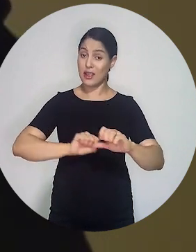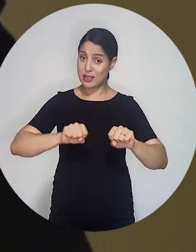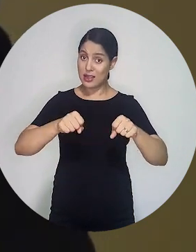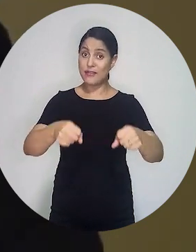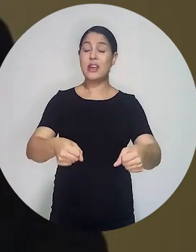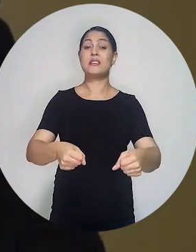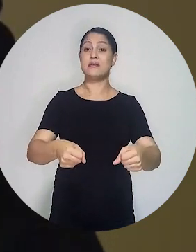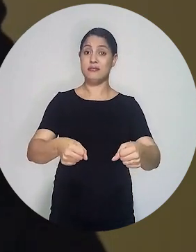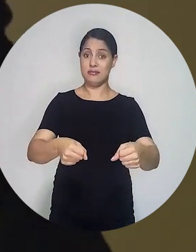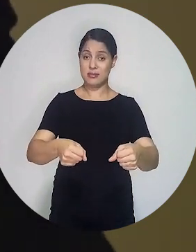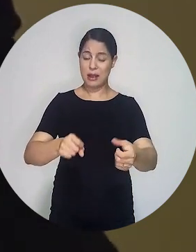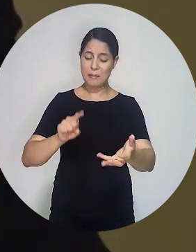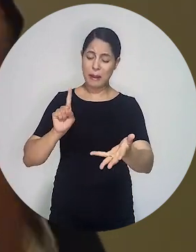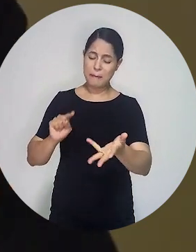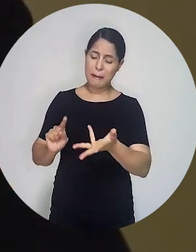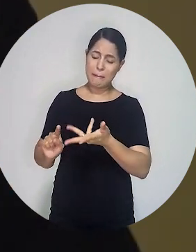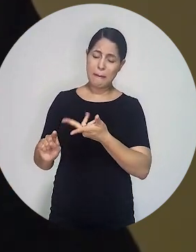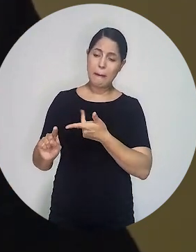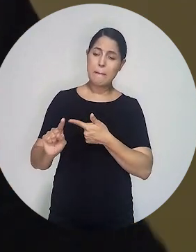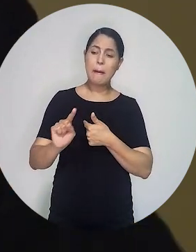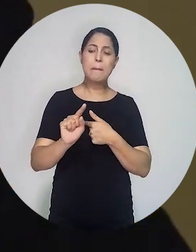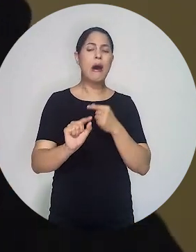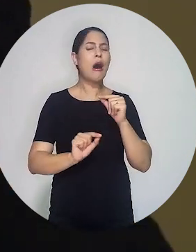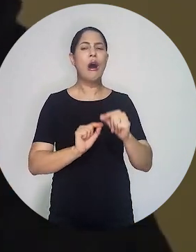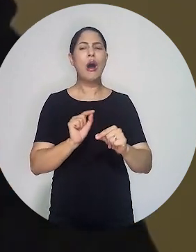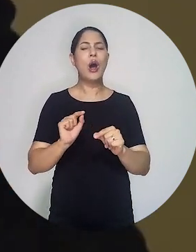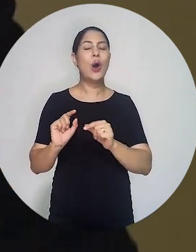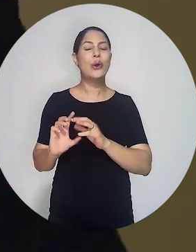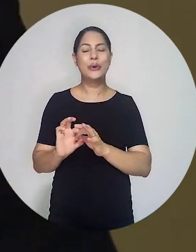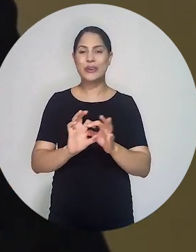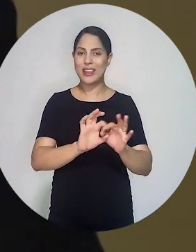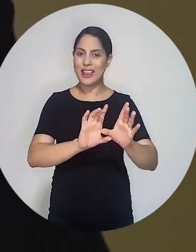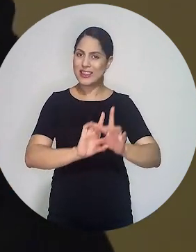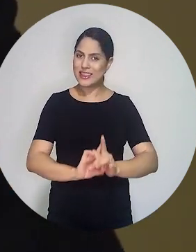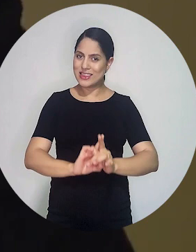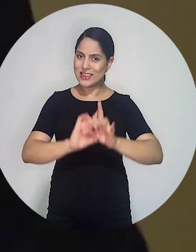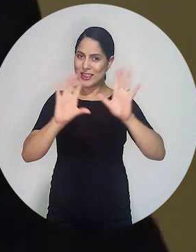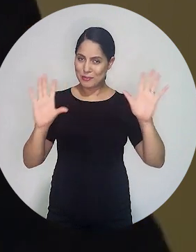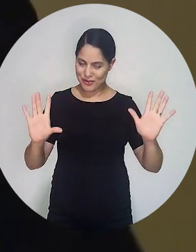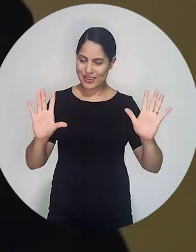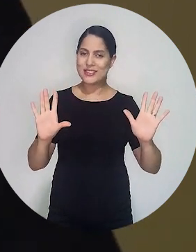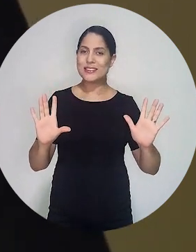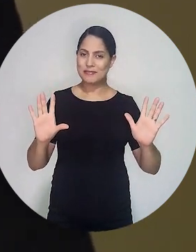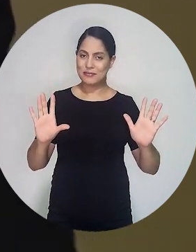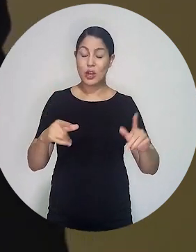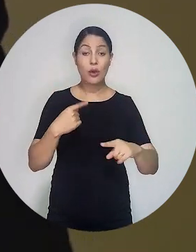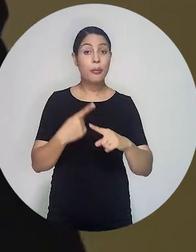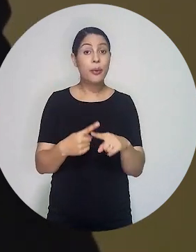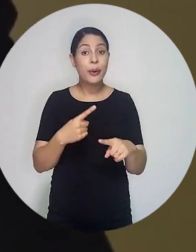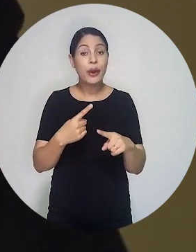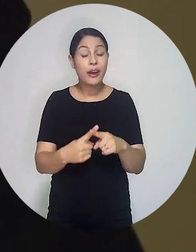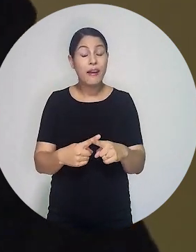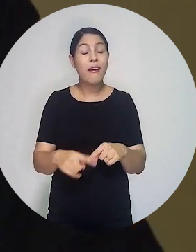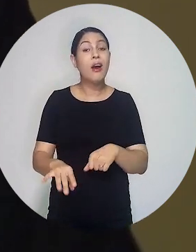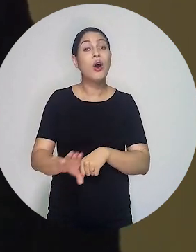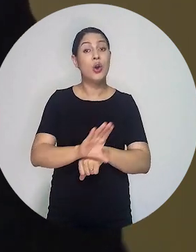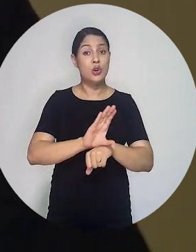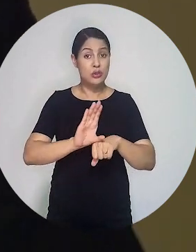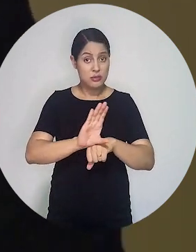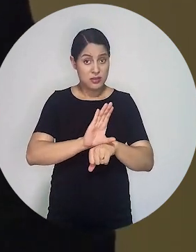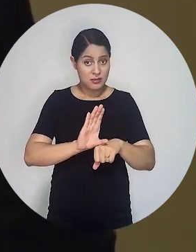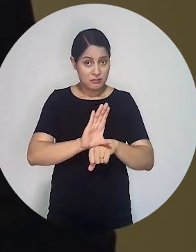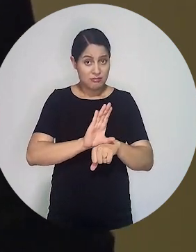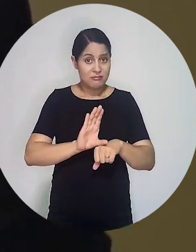direitos, das prerrogativas, das questões relativas à democracia, a